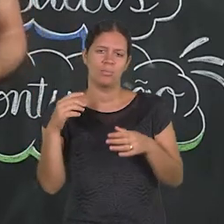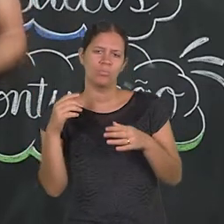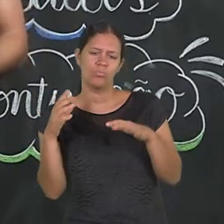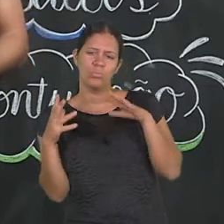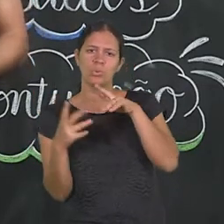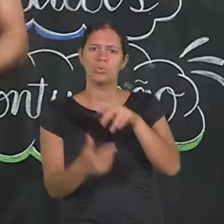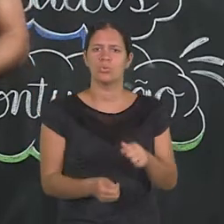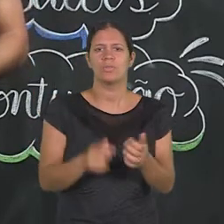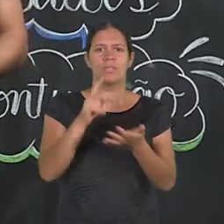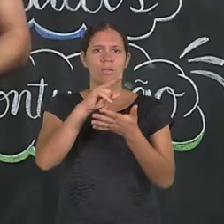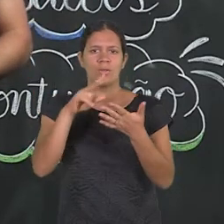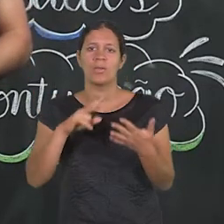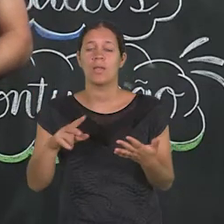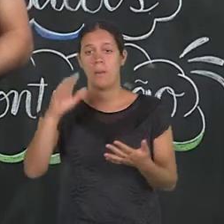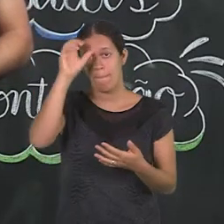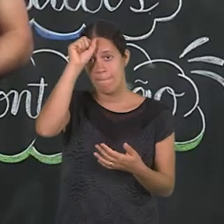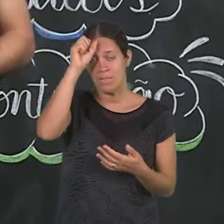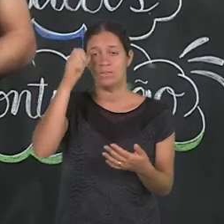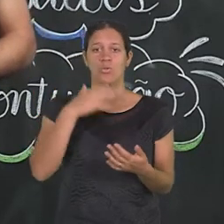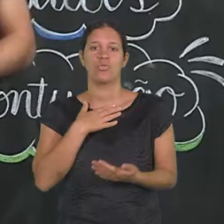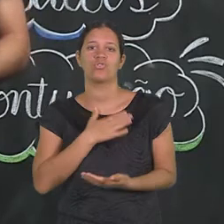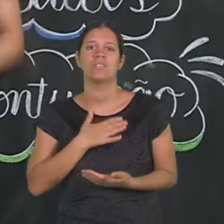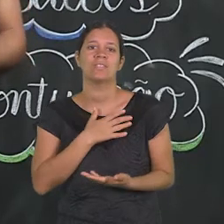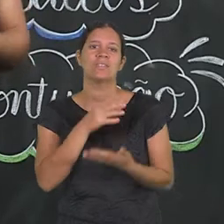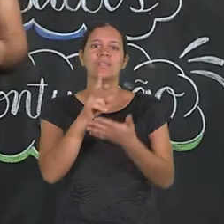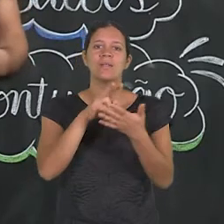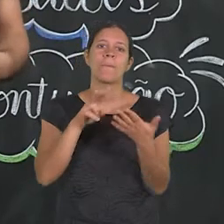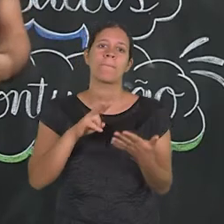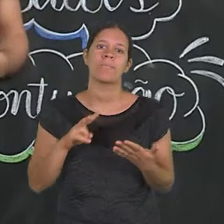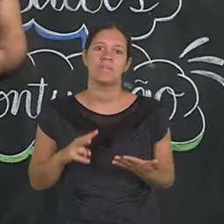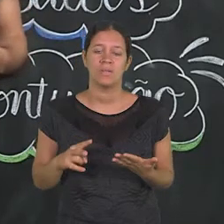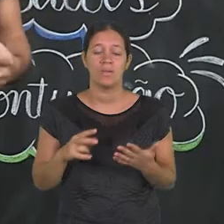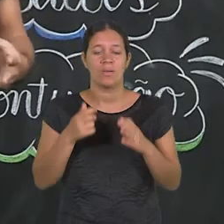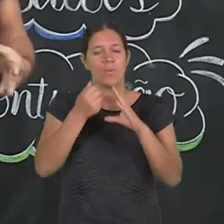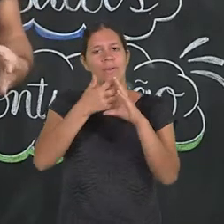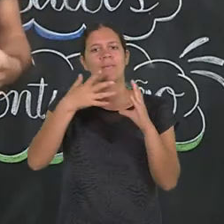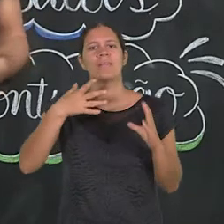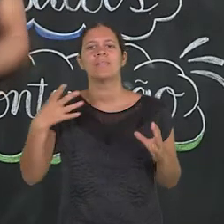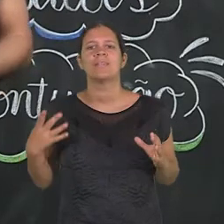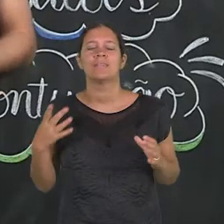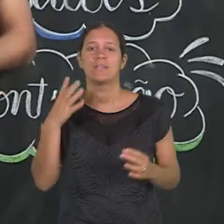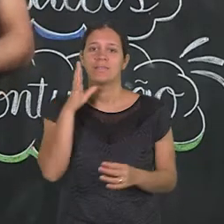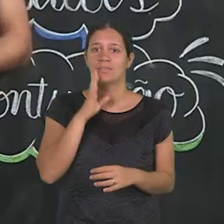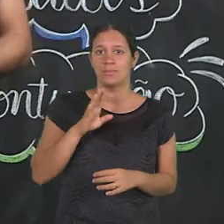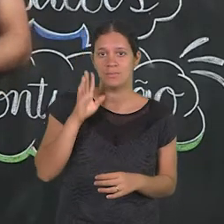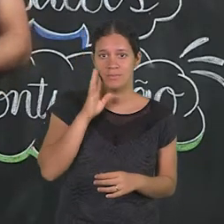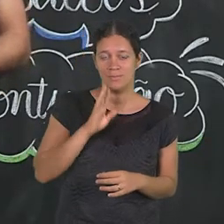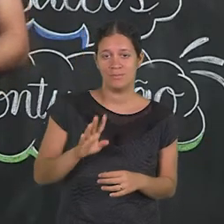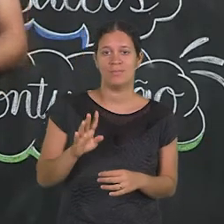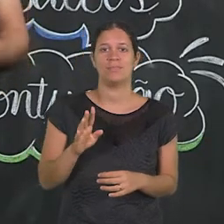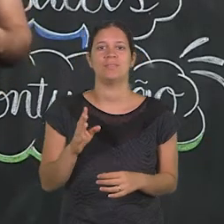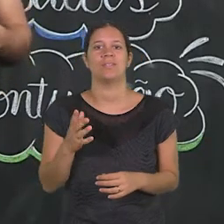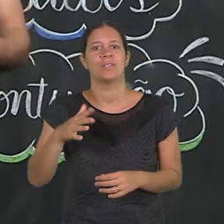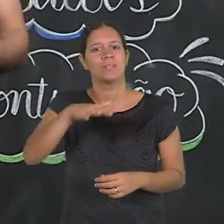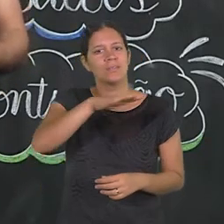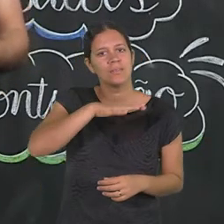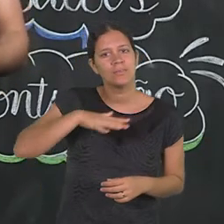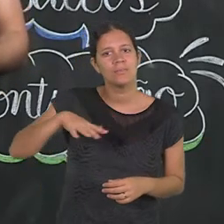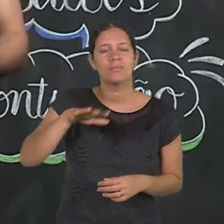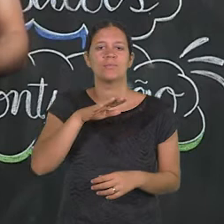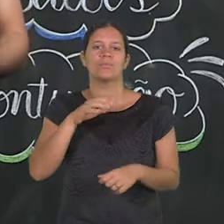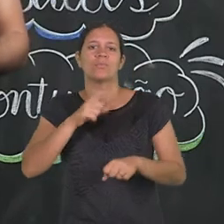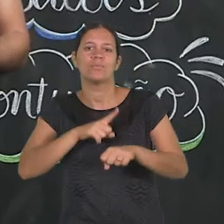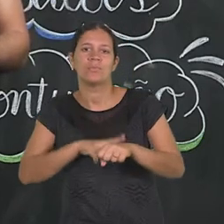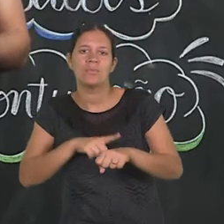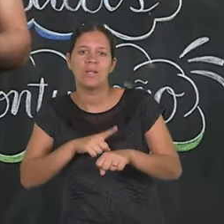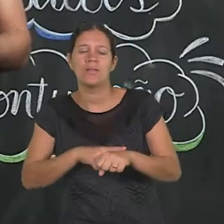ao universo da leitura, que é quando a começa a aprender a gostar de ler. E as histórias em quadrinhos têm uma característica legal, que é essa dimensão espacial